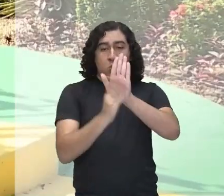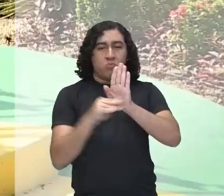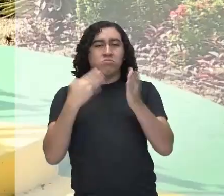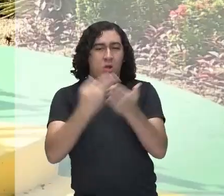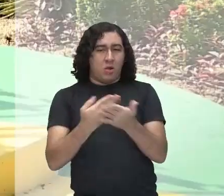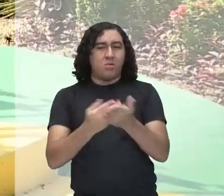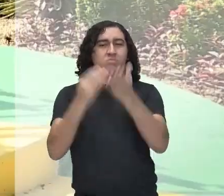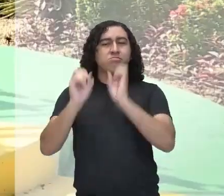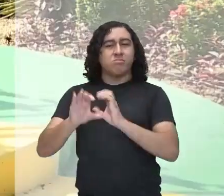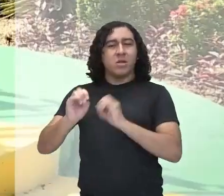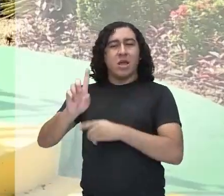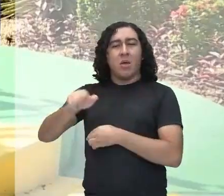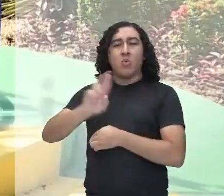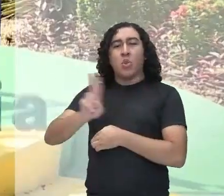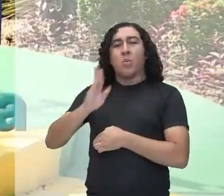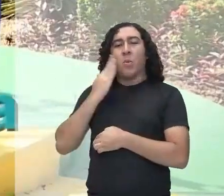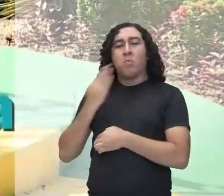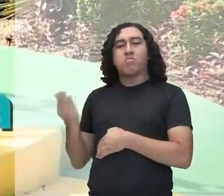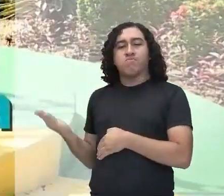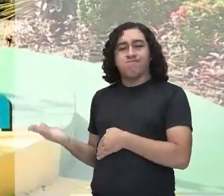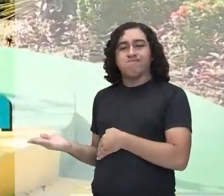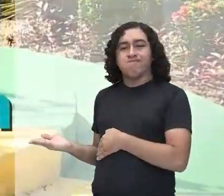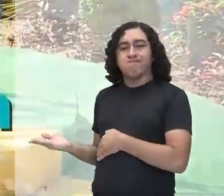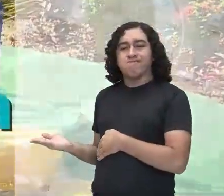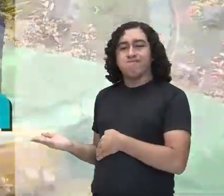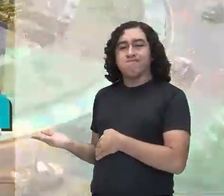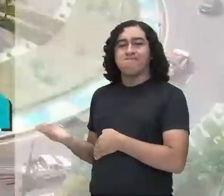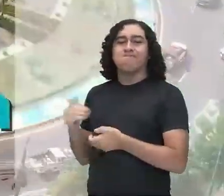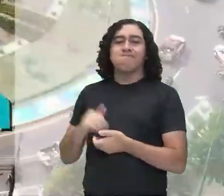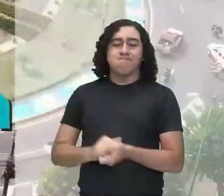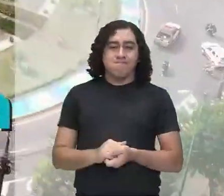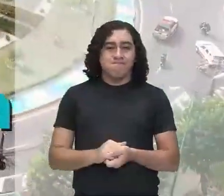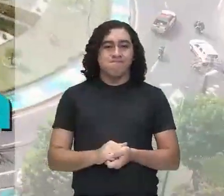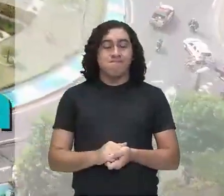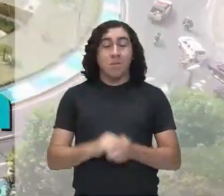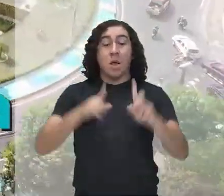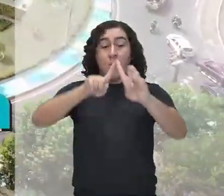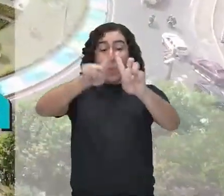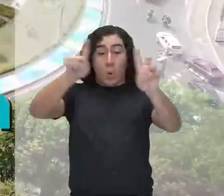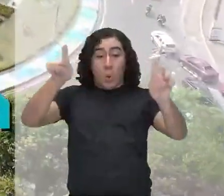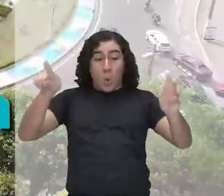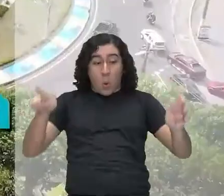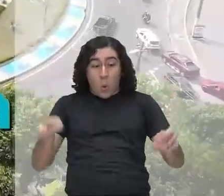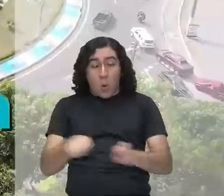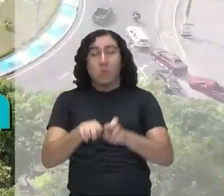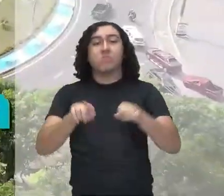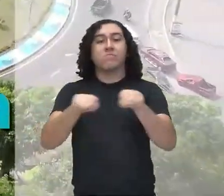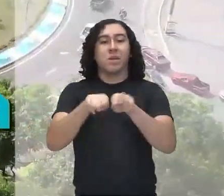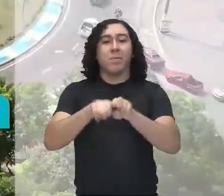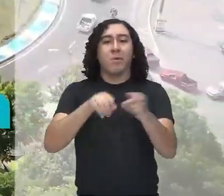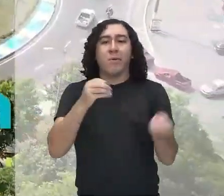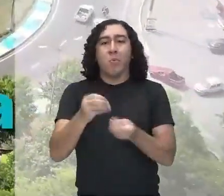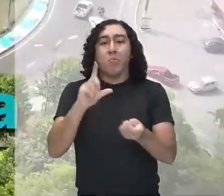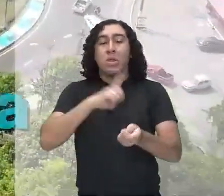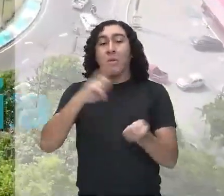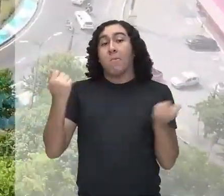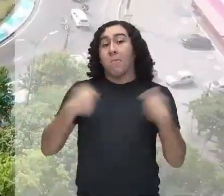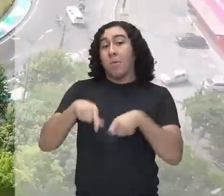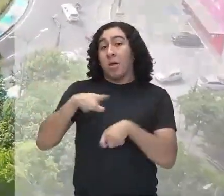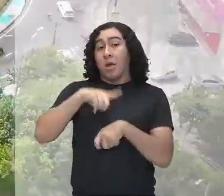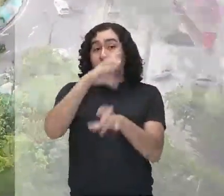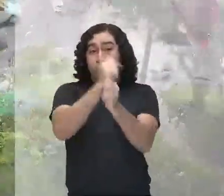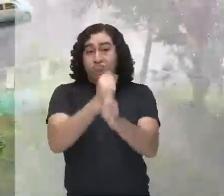alunos, que é círculo, circunferência, que é essa borda do círculo, essa limitação dessa área,